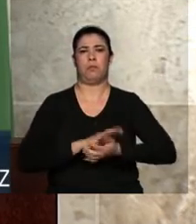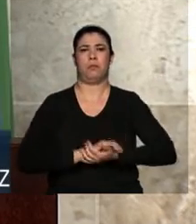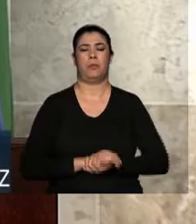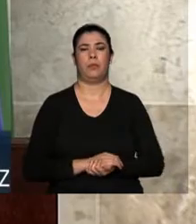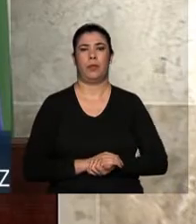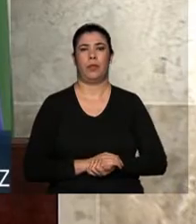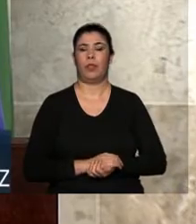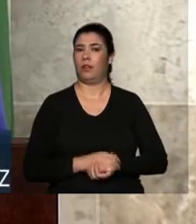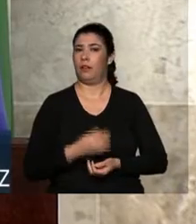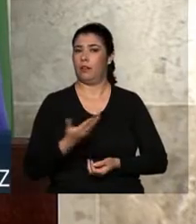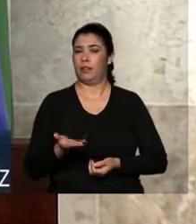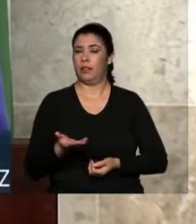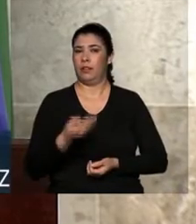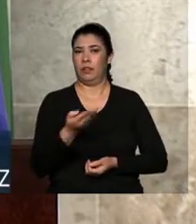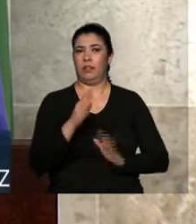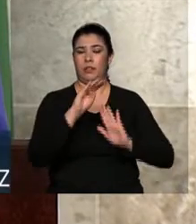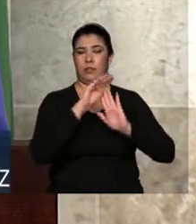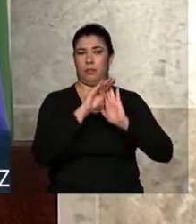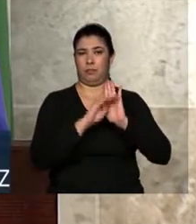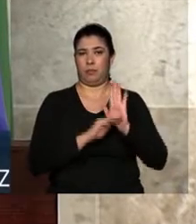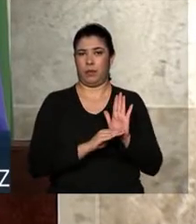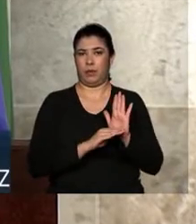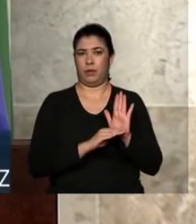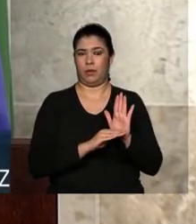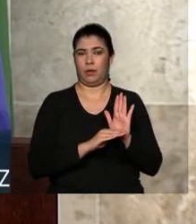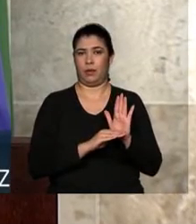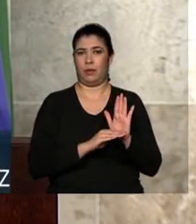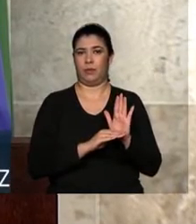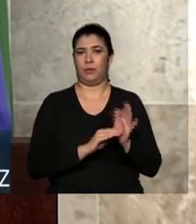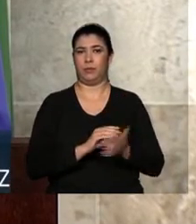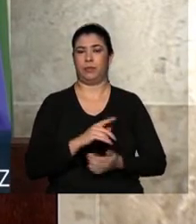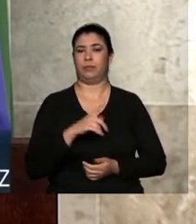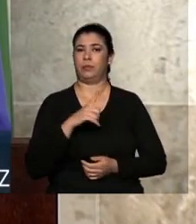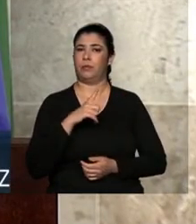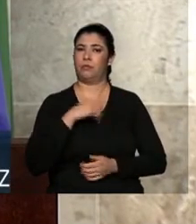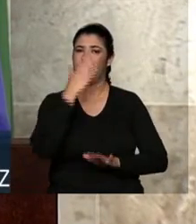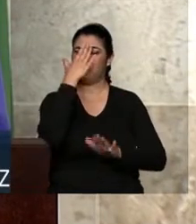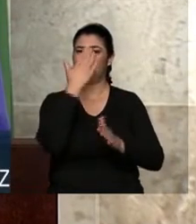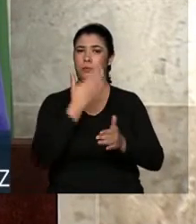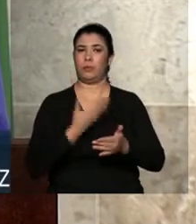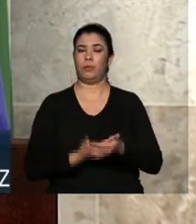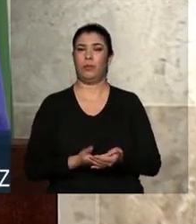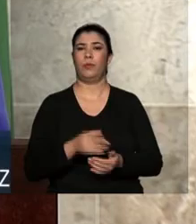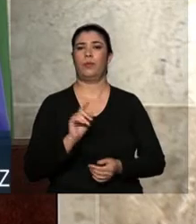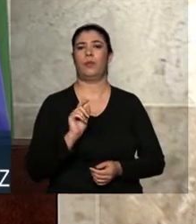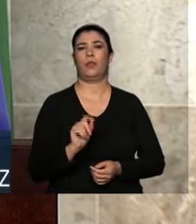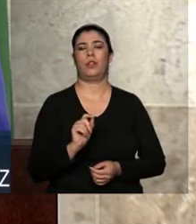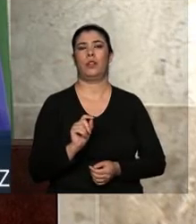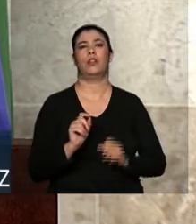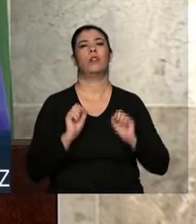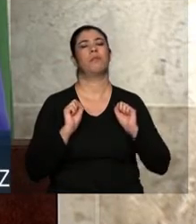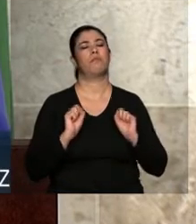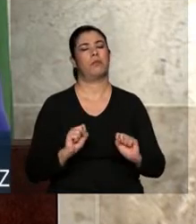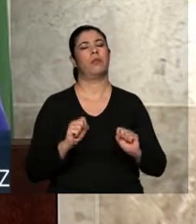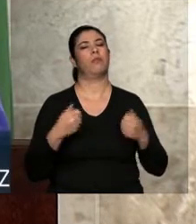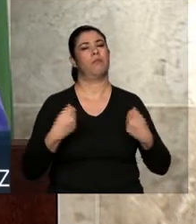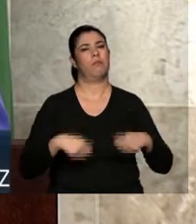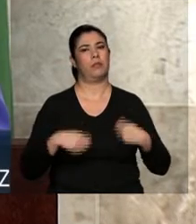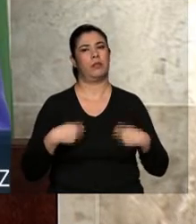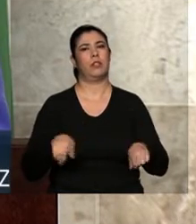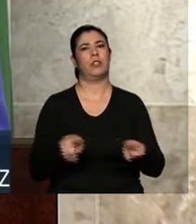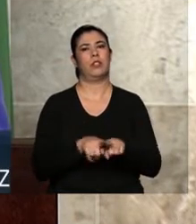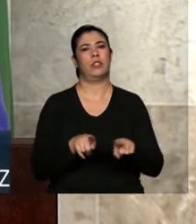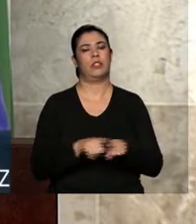Então, um programa como esse, eu acredito que ele merece também